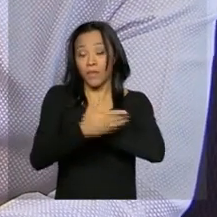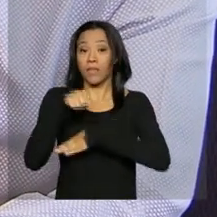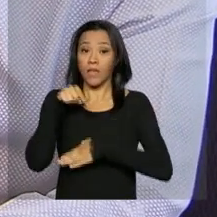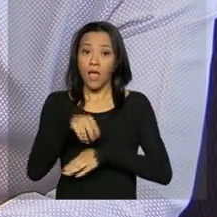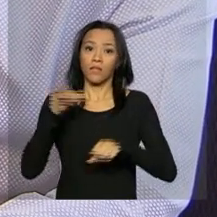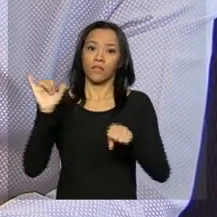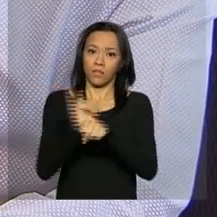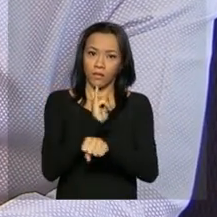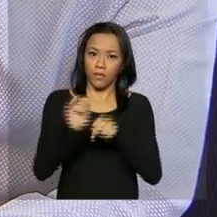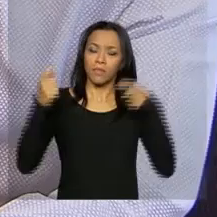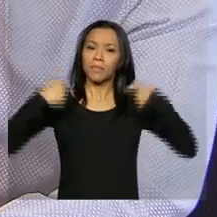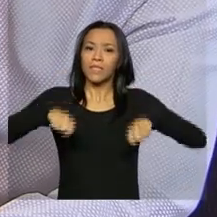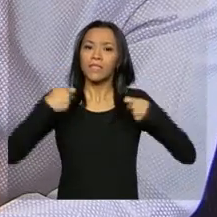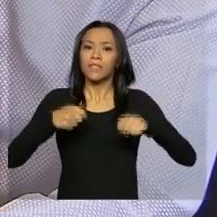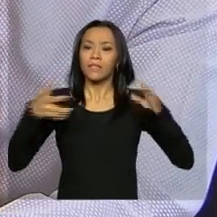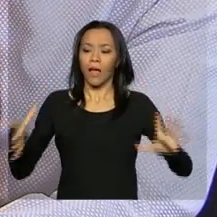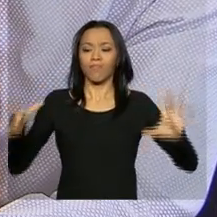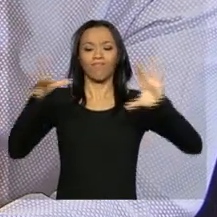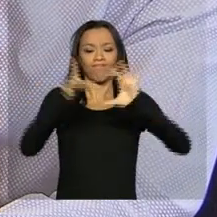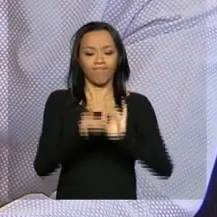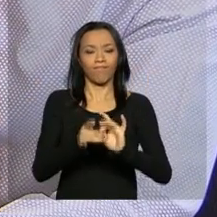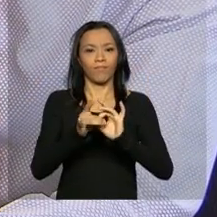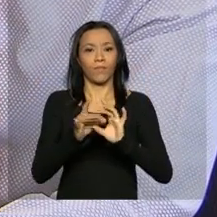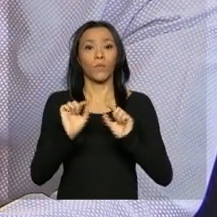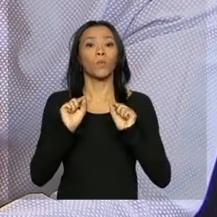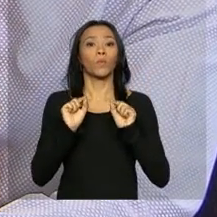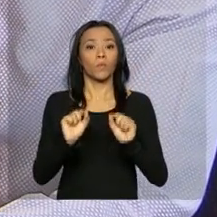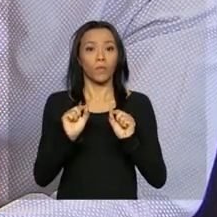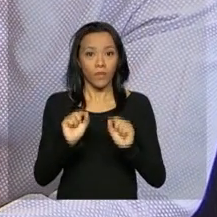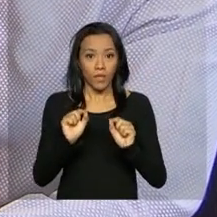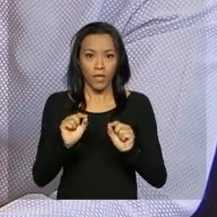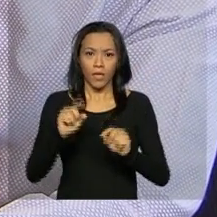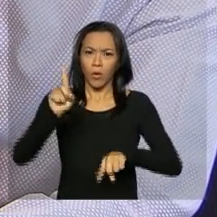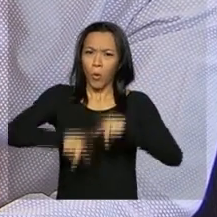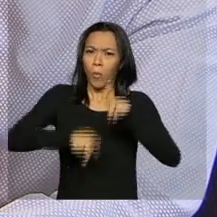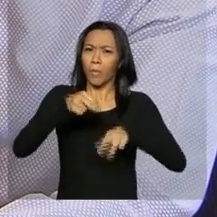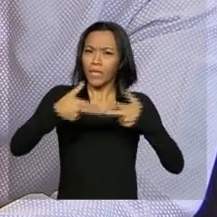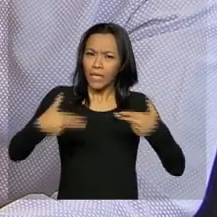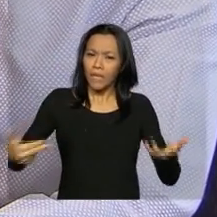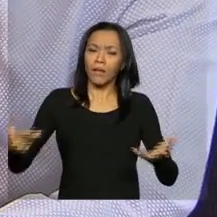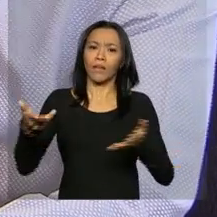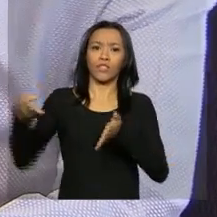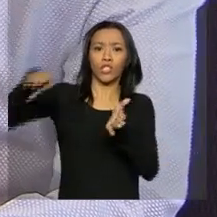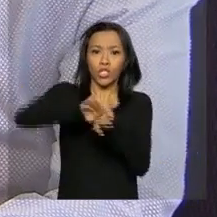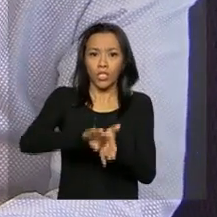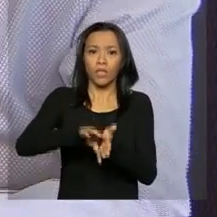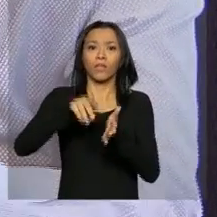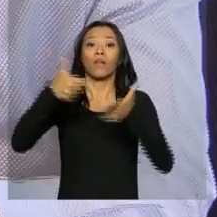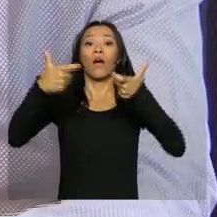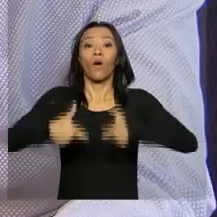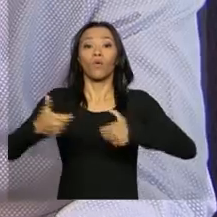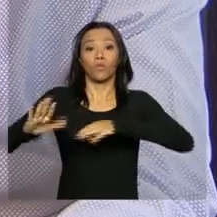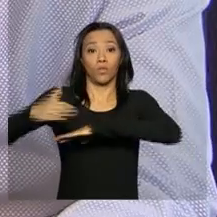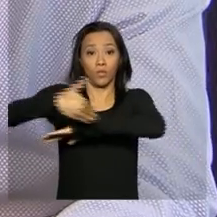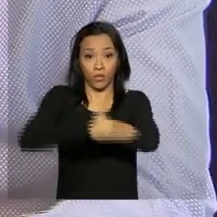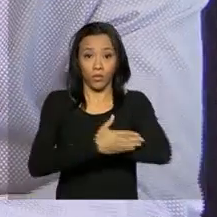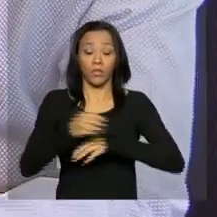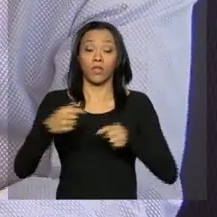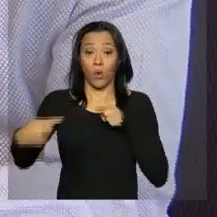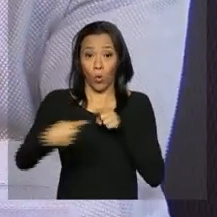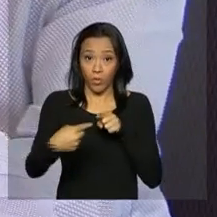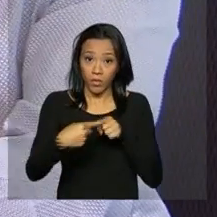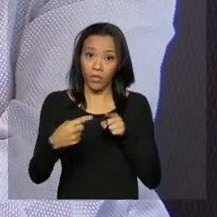esteja integrada com a chegada dos produtos aos portos, integrando os modais ferroviário,